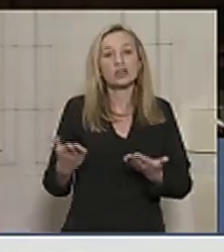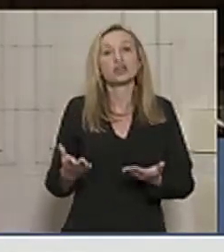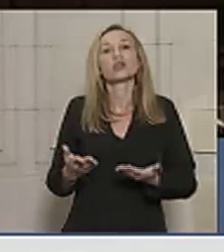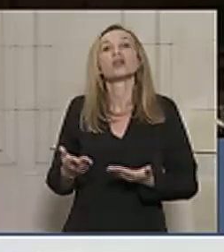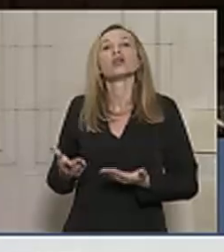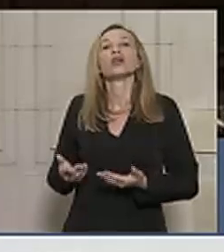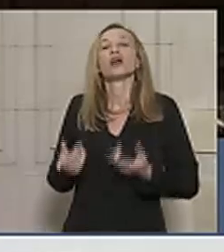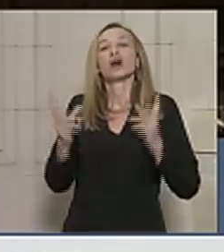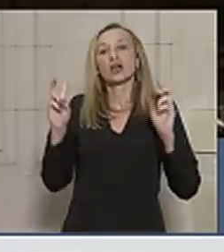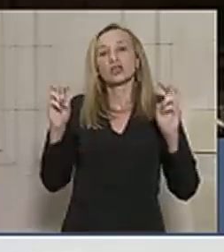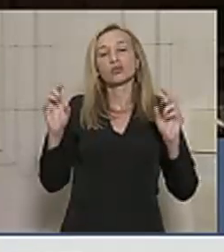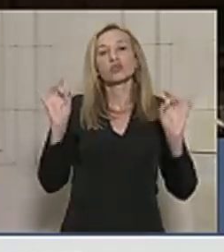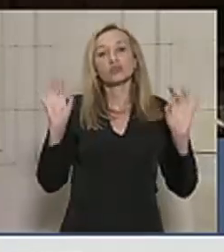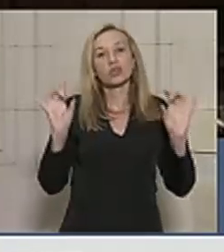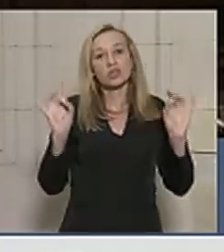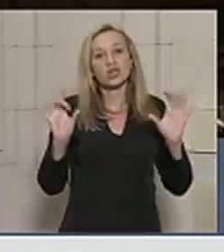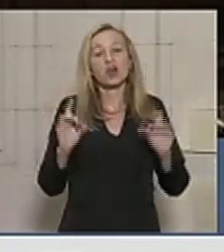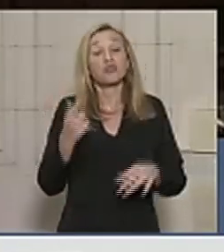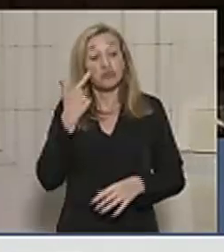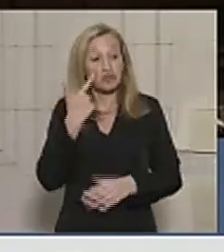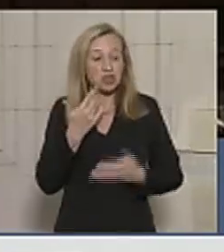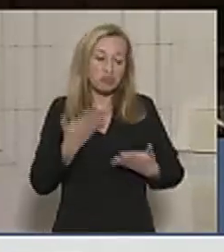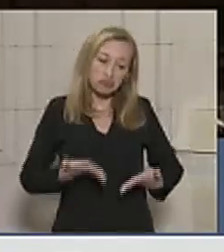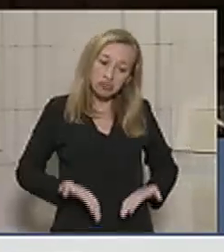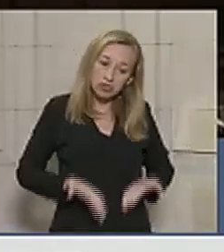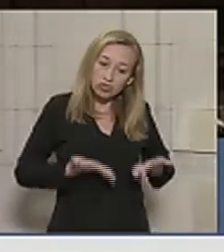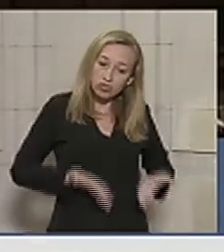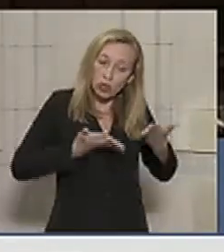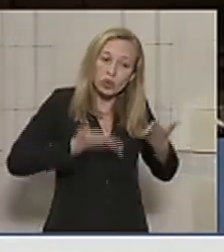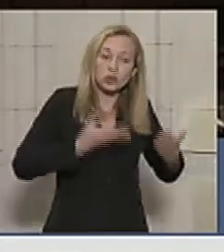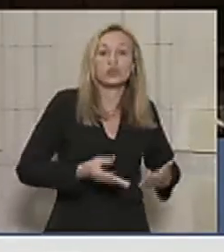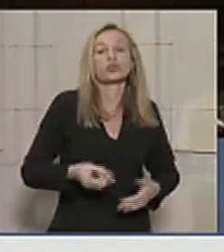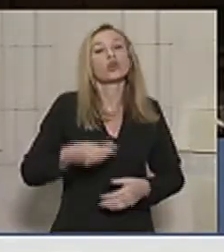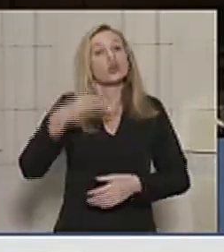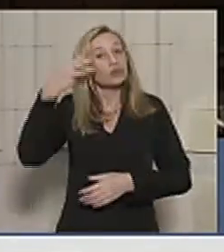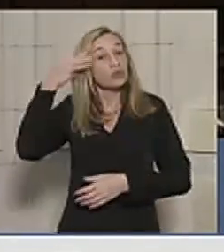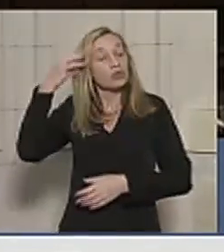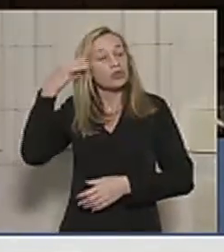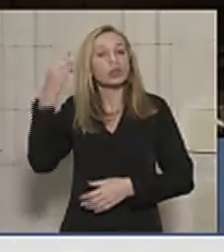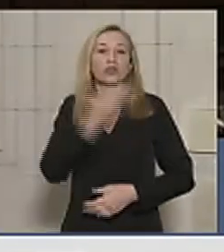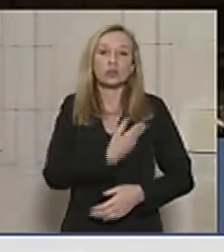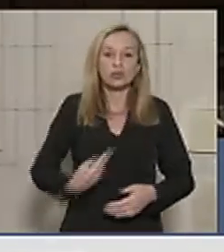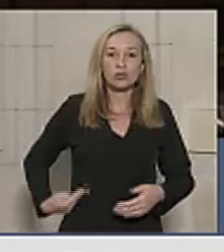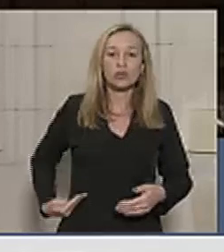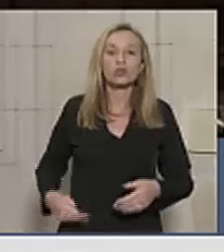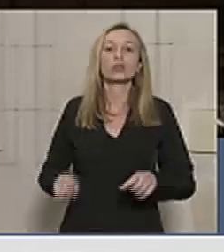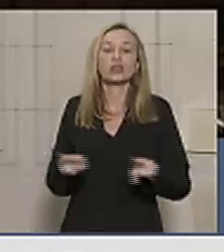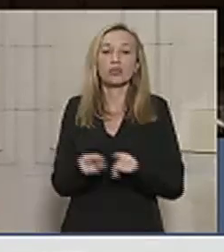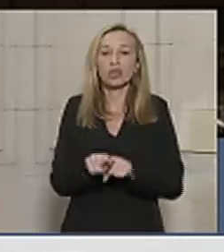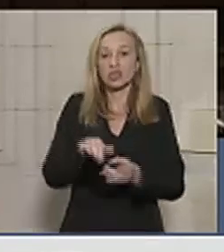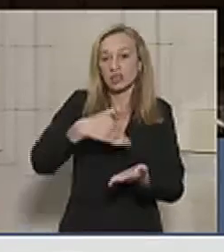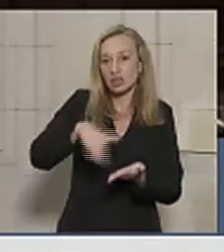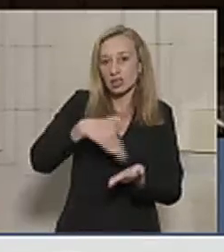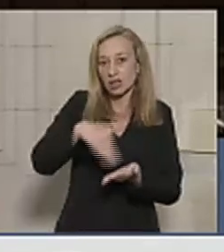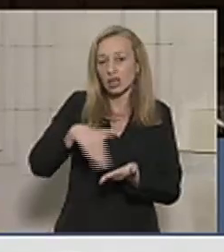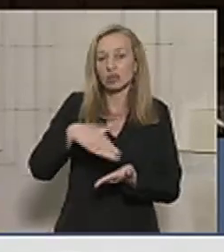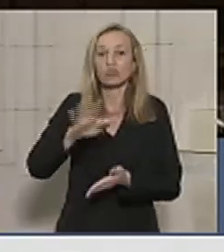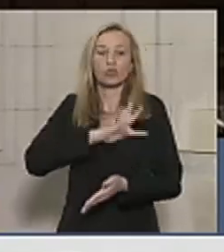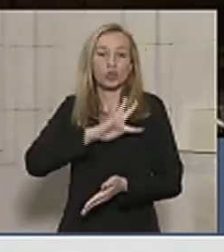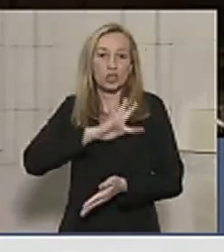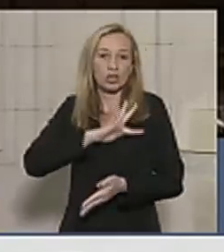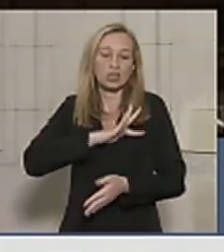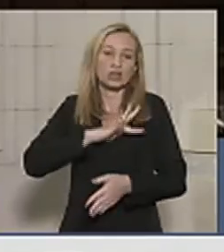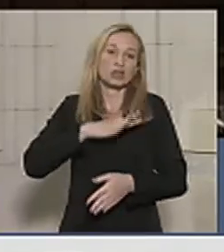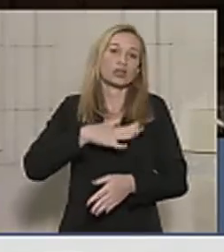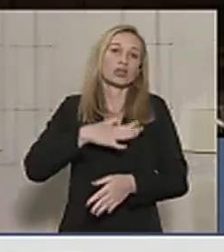papiloscopistas e percebo o empenho do governador Wilson Witzel, percebo o empenho do secretário de Estado de Polícia Civil de